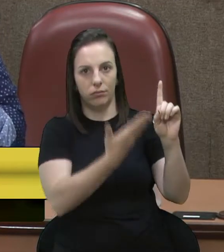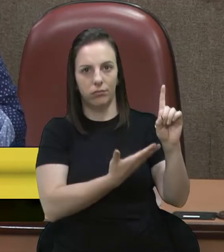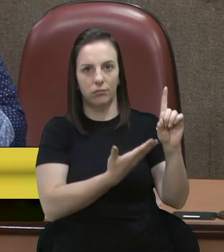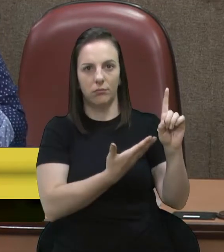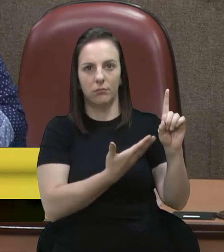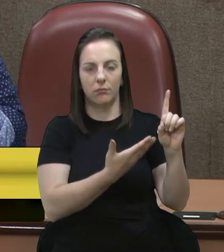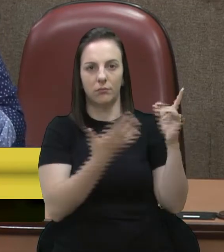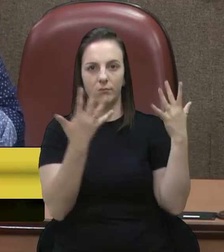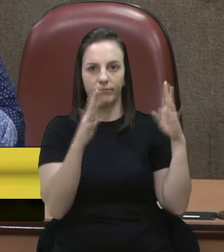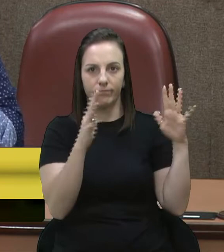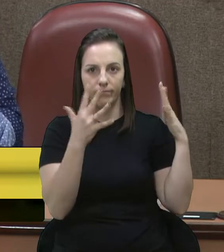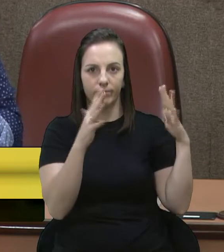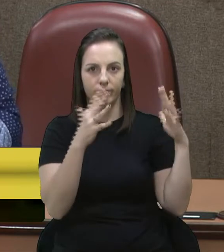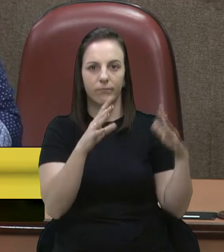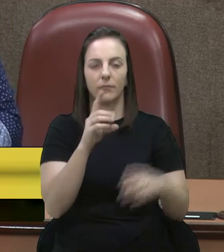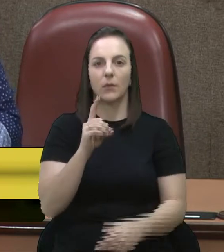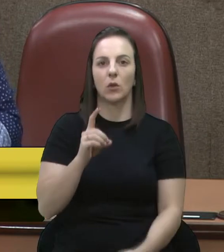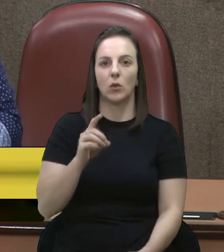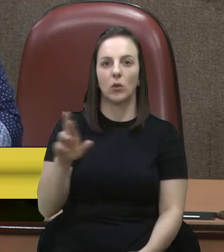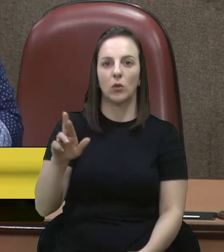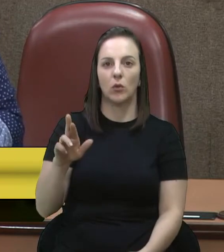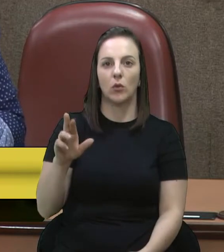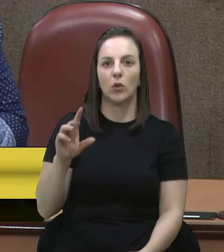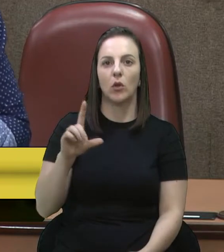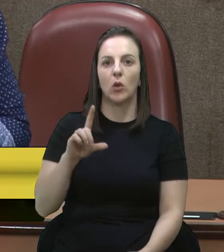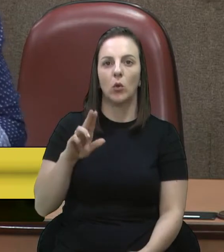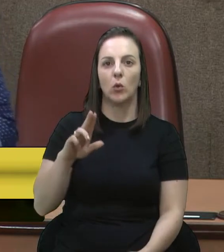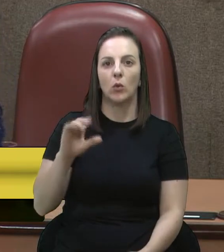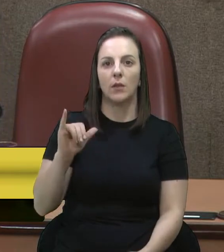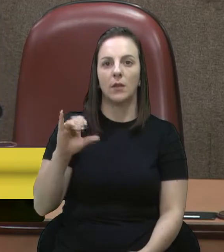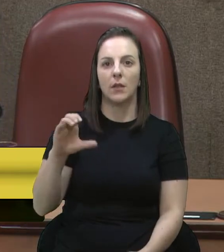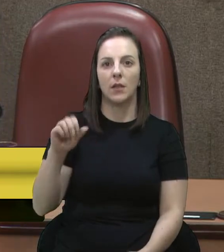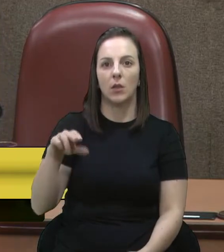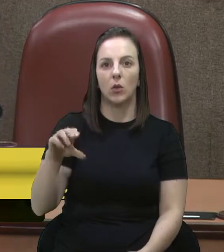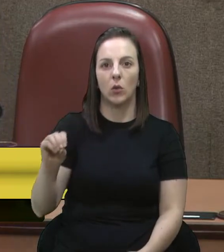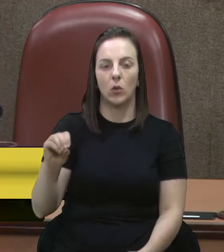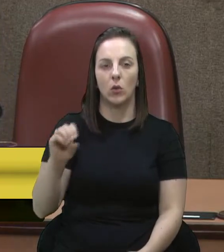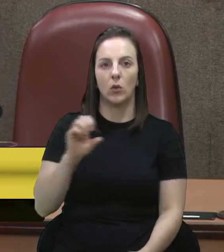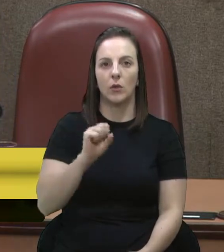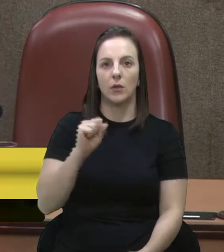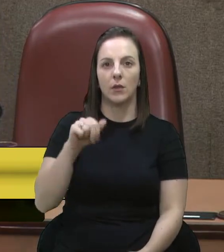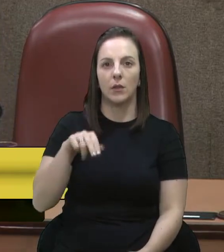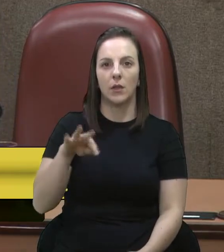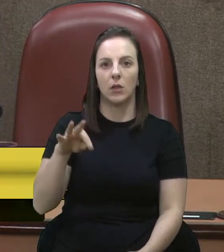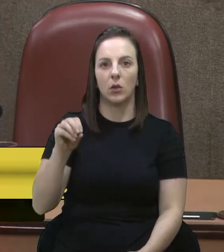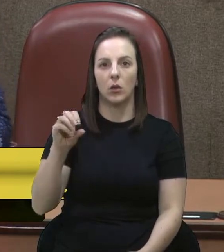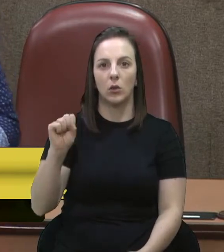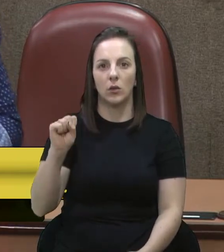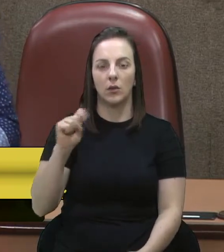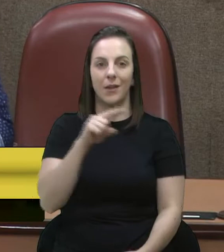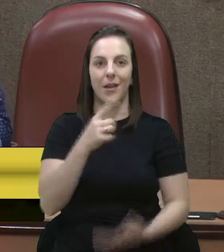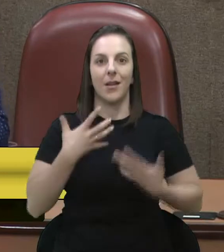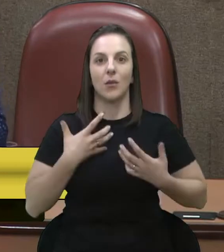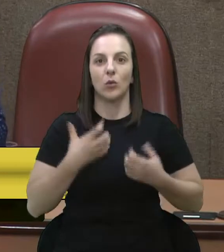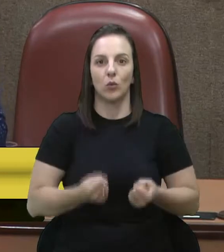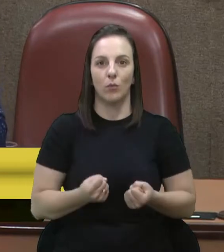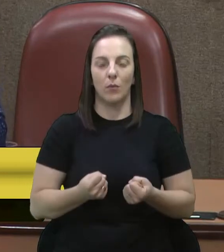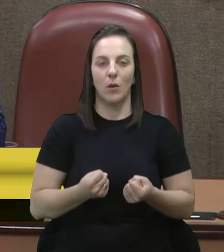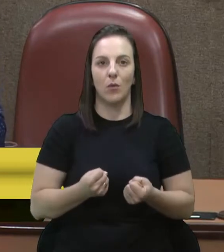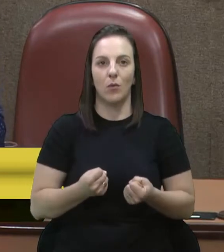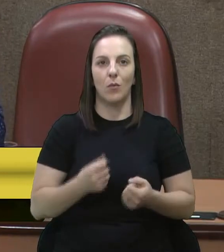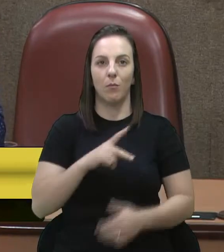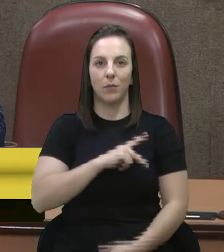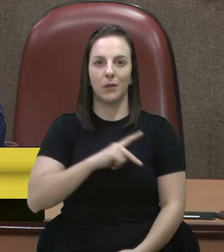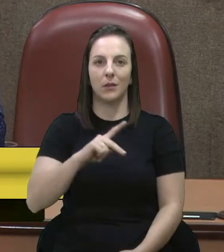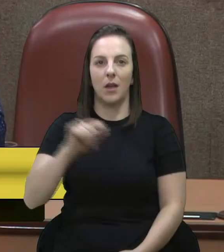ao doutor Luciano Santos. Doutor Luciano Neto Santos, pela sua aposta como presidente da Associação Médica de